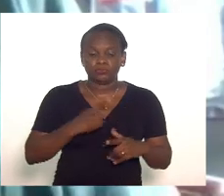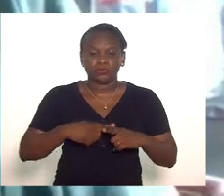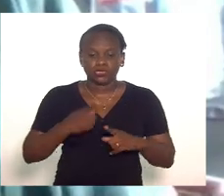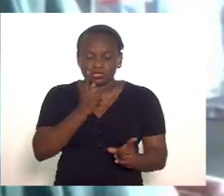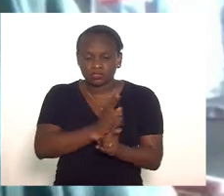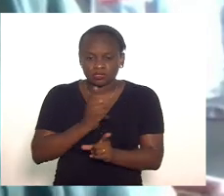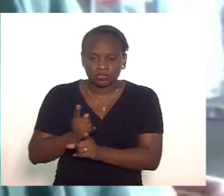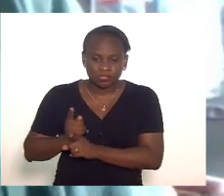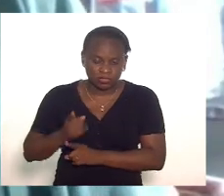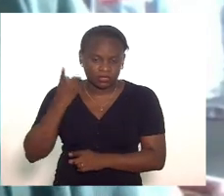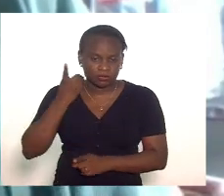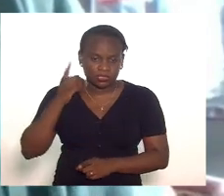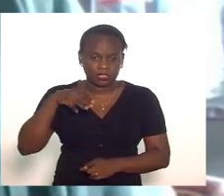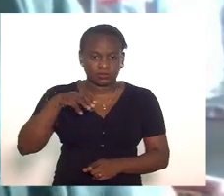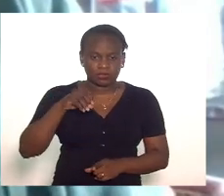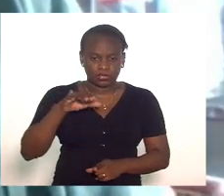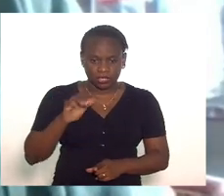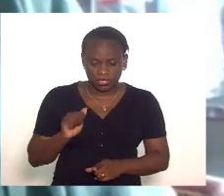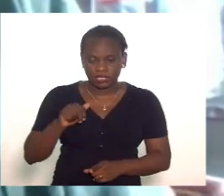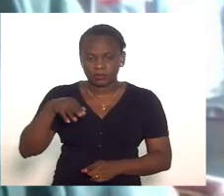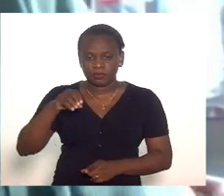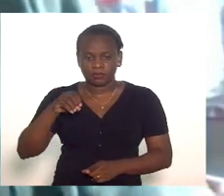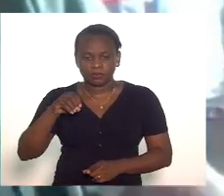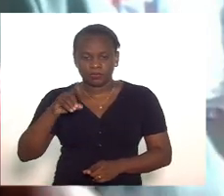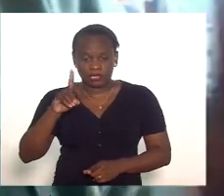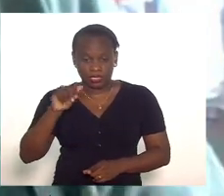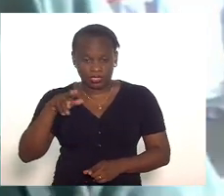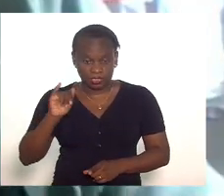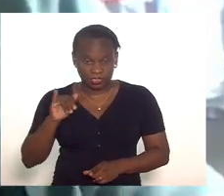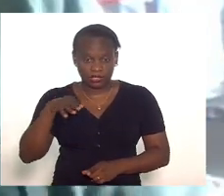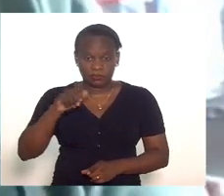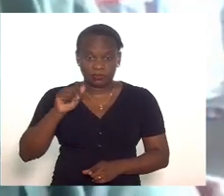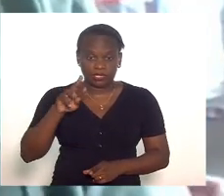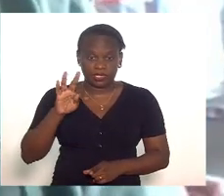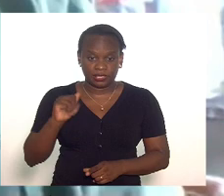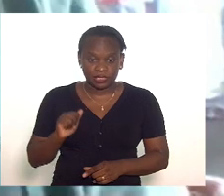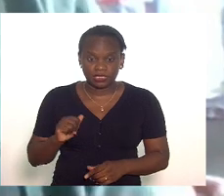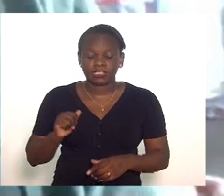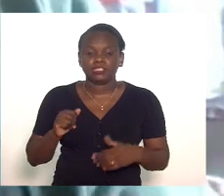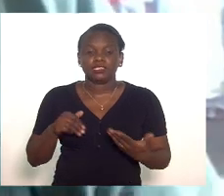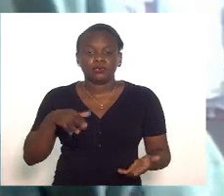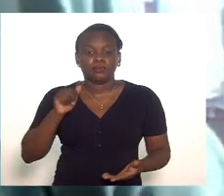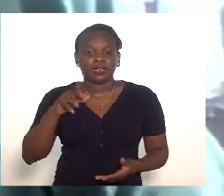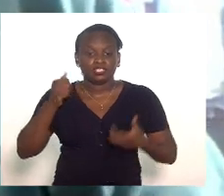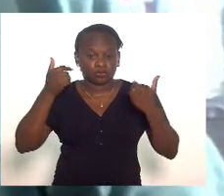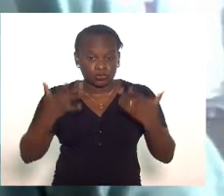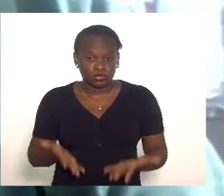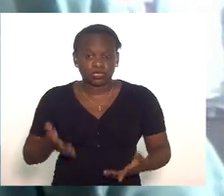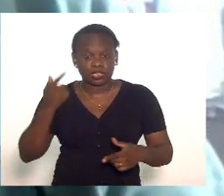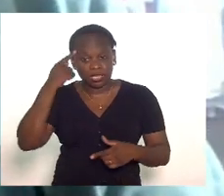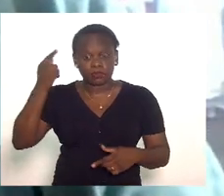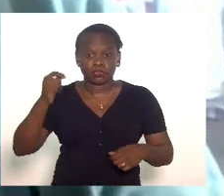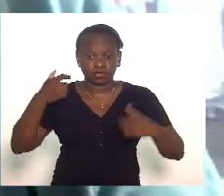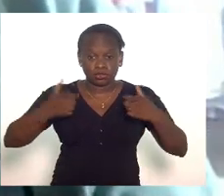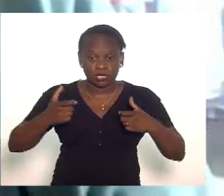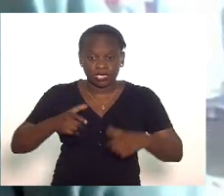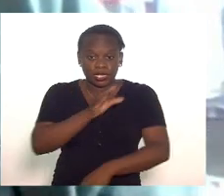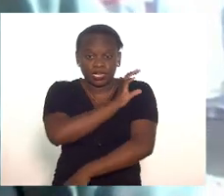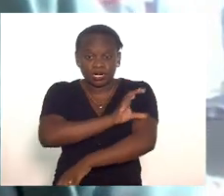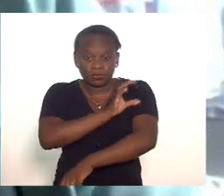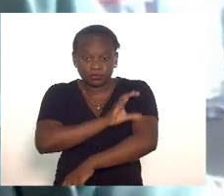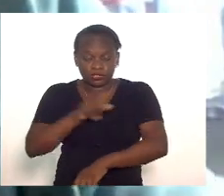deputadas Mônica Dani e Marta Rocha que o interior a Marta Rocha chamou atenção inclusive para campos para o norte